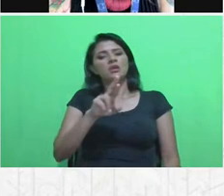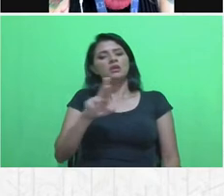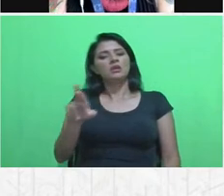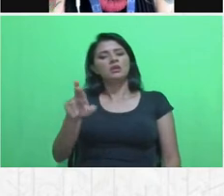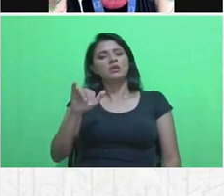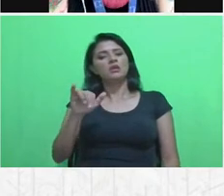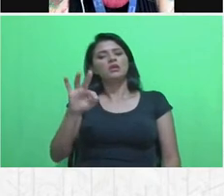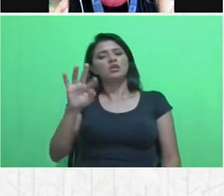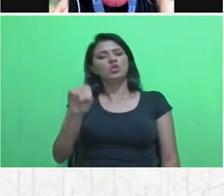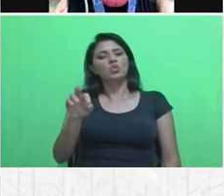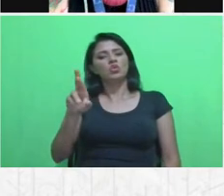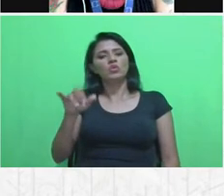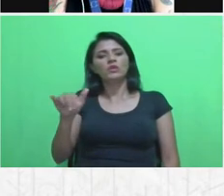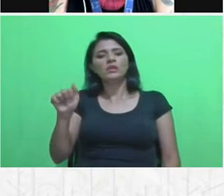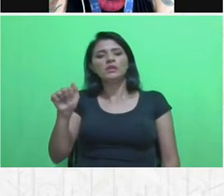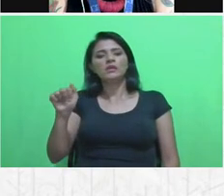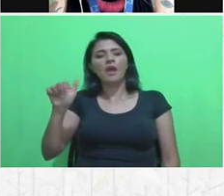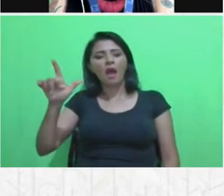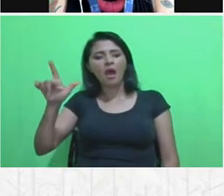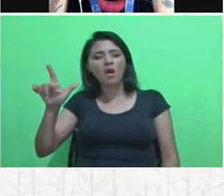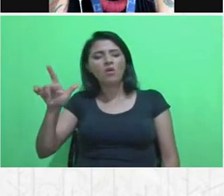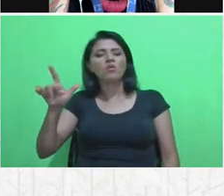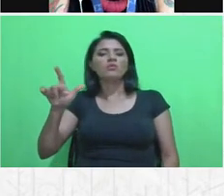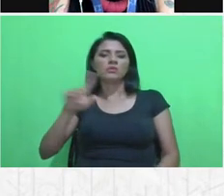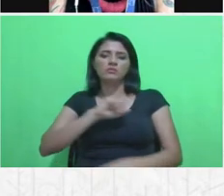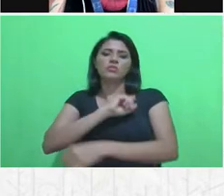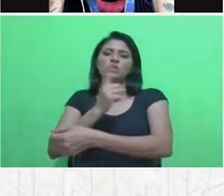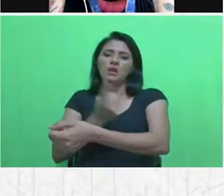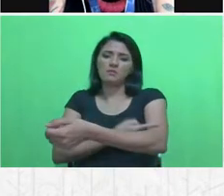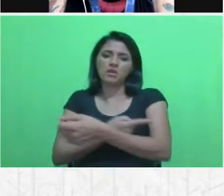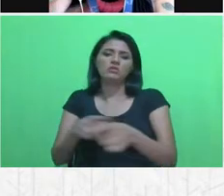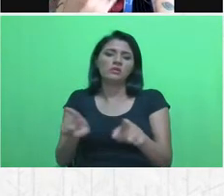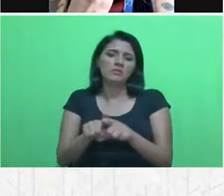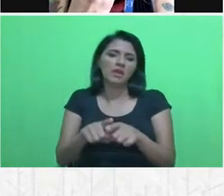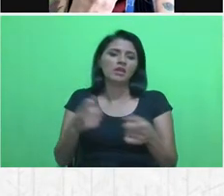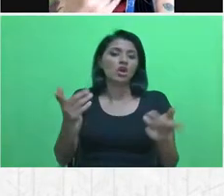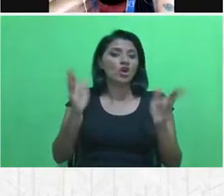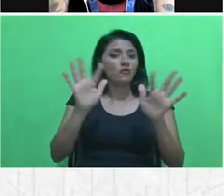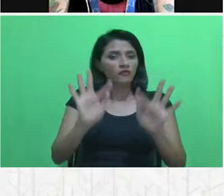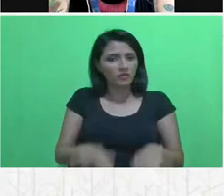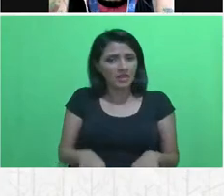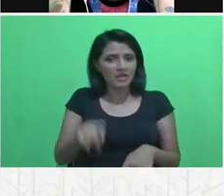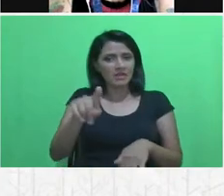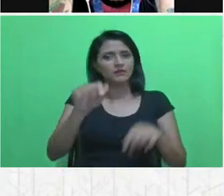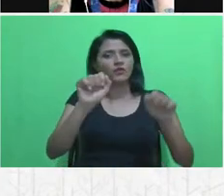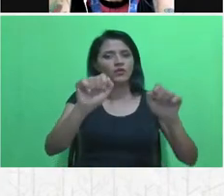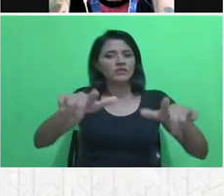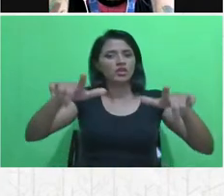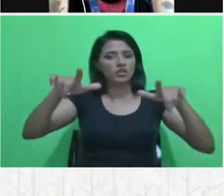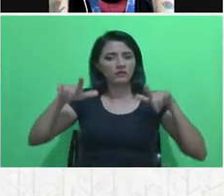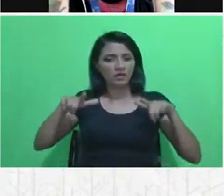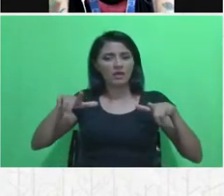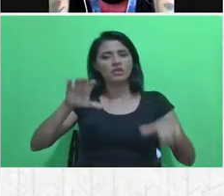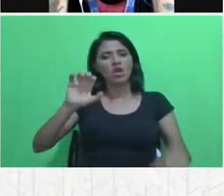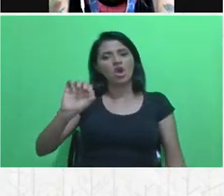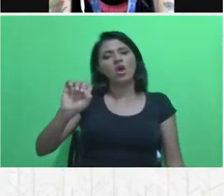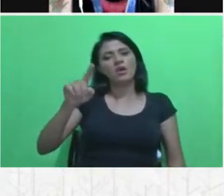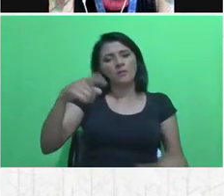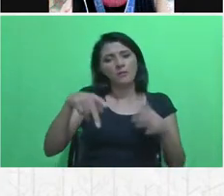empoderamento social também. Então, eu concluo aqui, tá, aqui foram os certificados que a OPAS, né, do